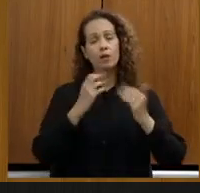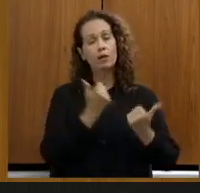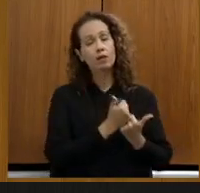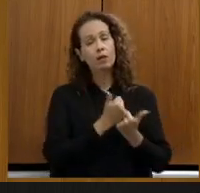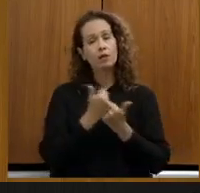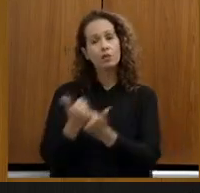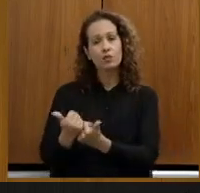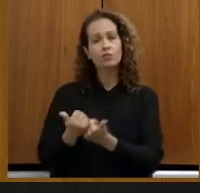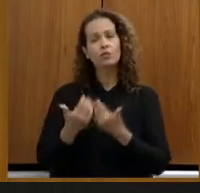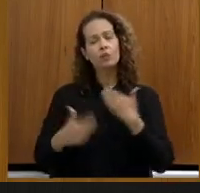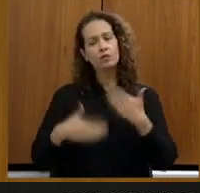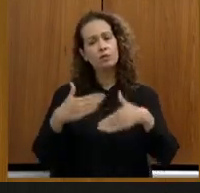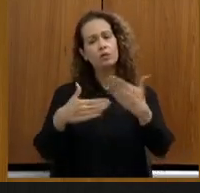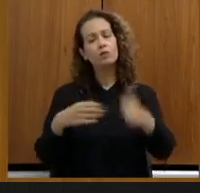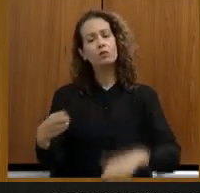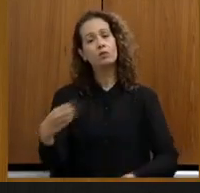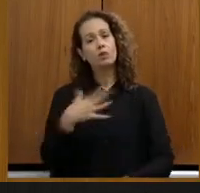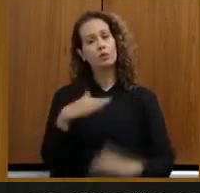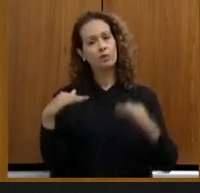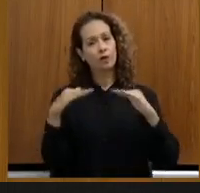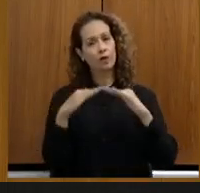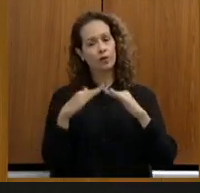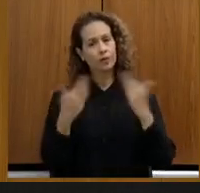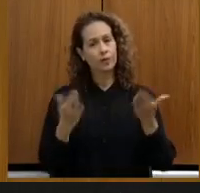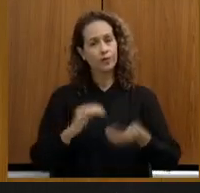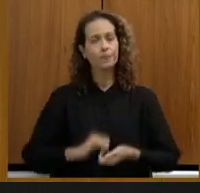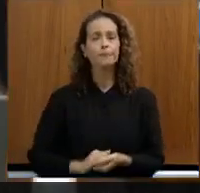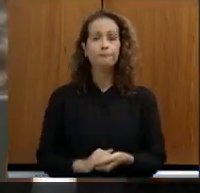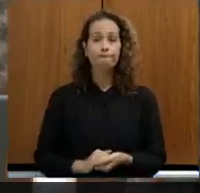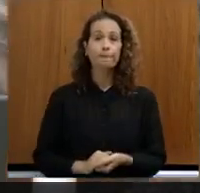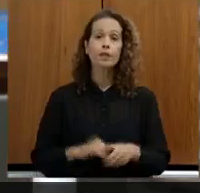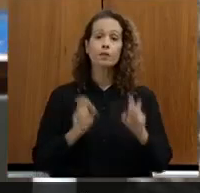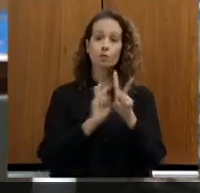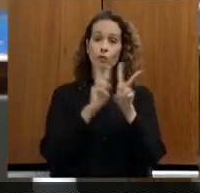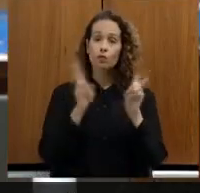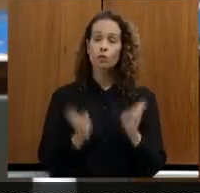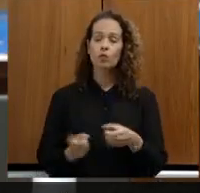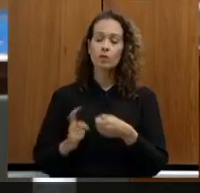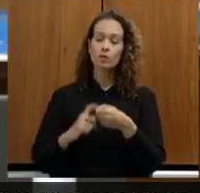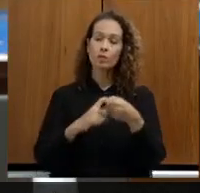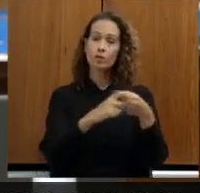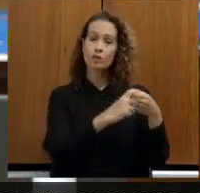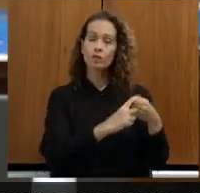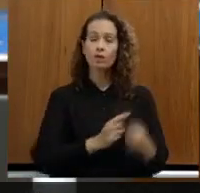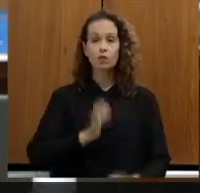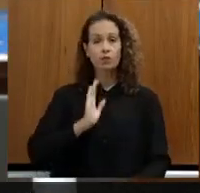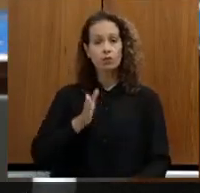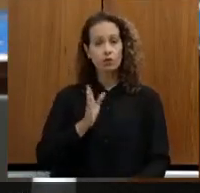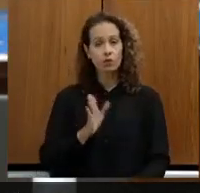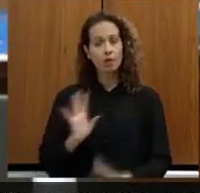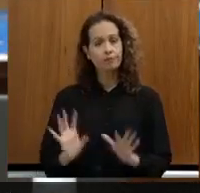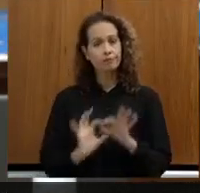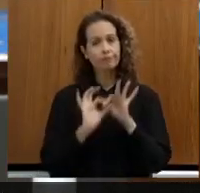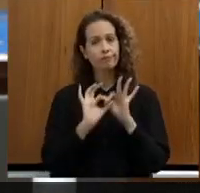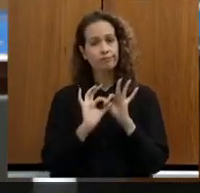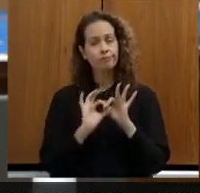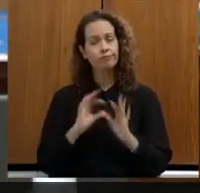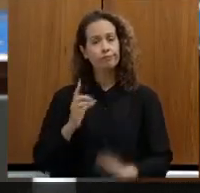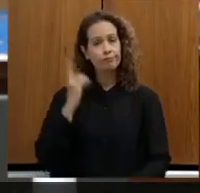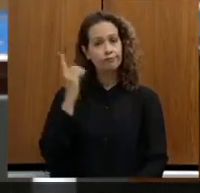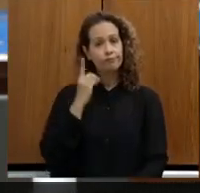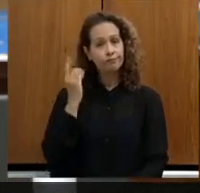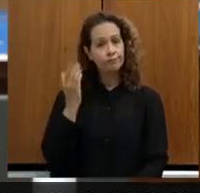construção desse novo acordo. Bem, sobre as parcerias firmadas, deputada, nós,